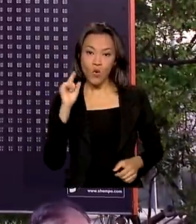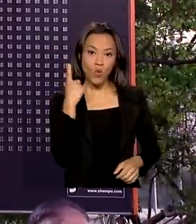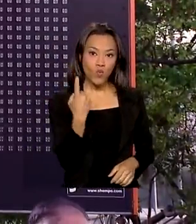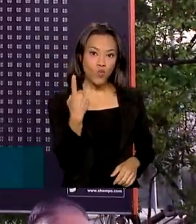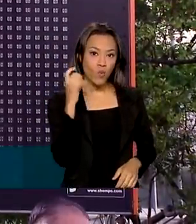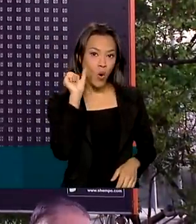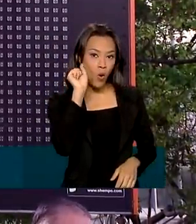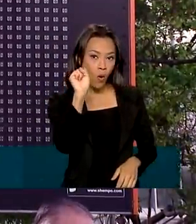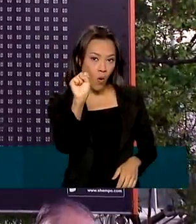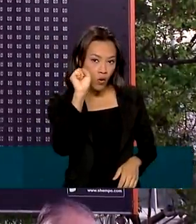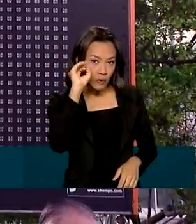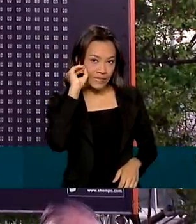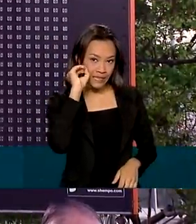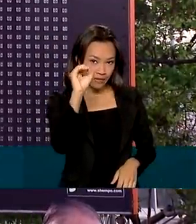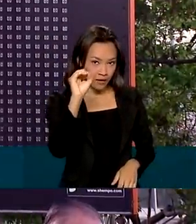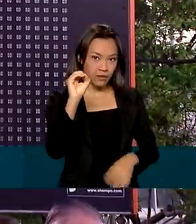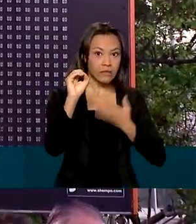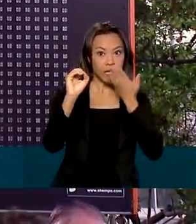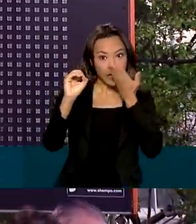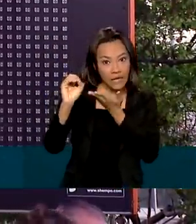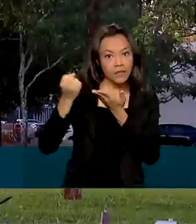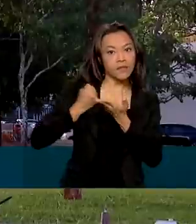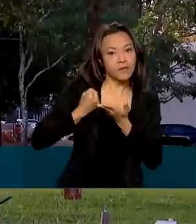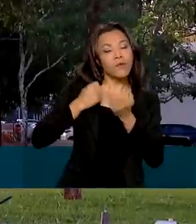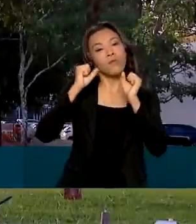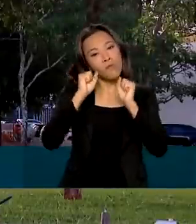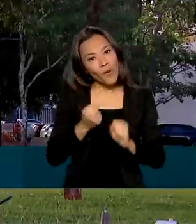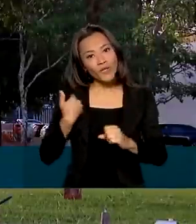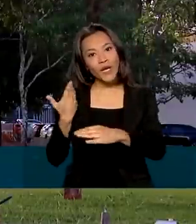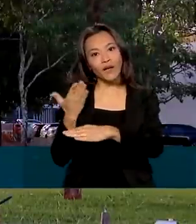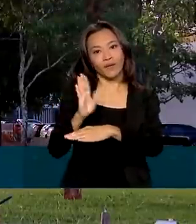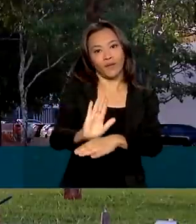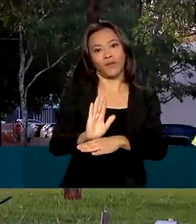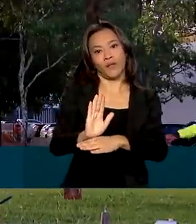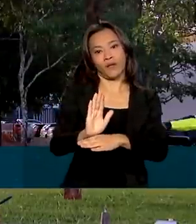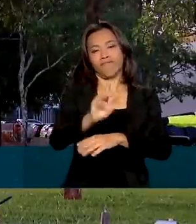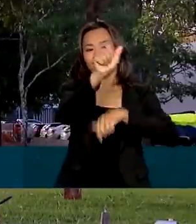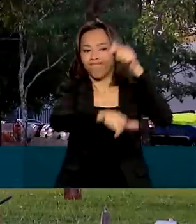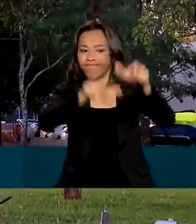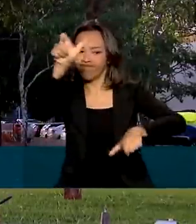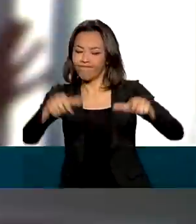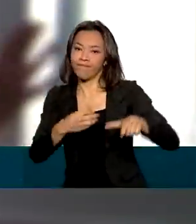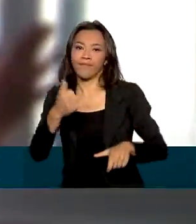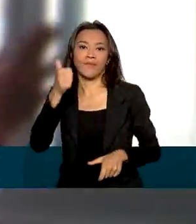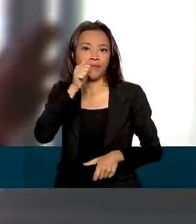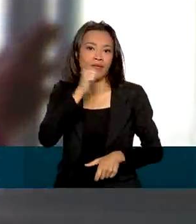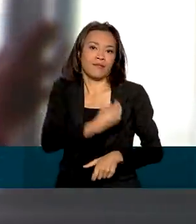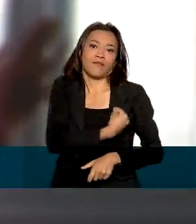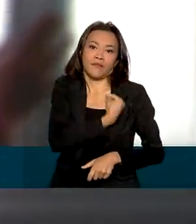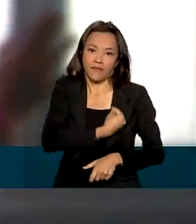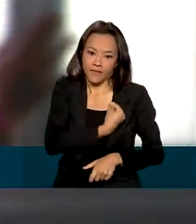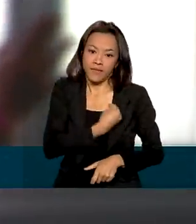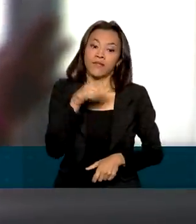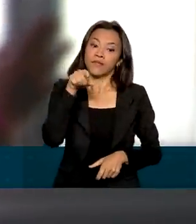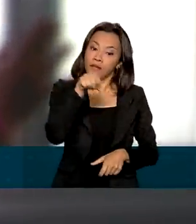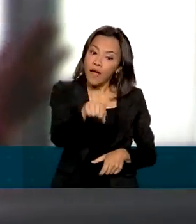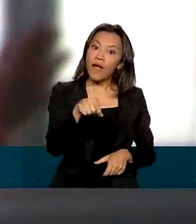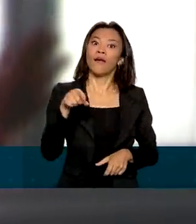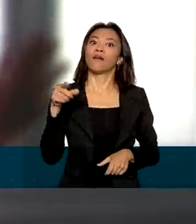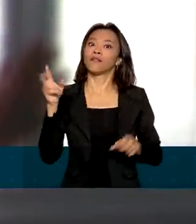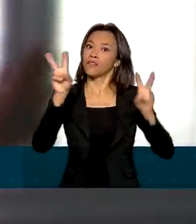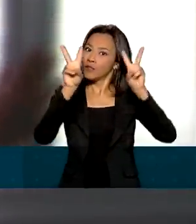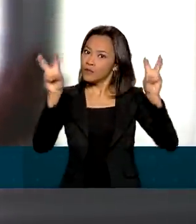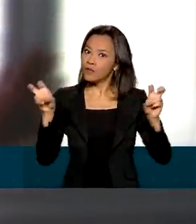180, esse número pode salvar vidas. É o canal de denúncias sobre casos de violência contra a mulher.